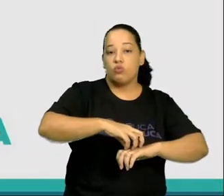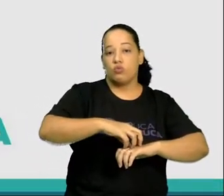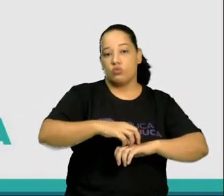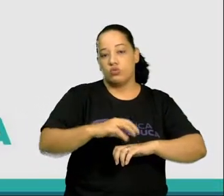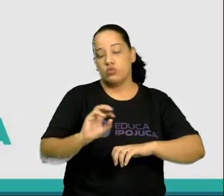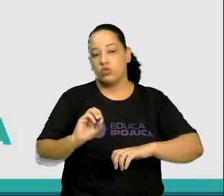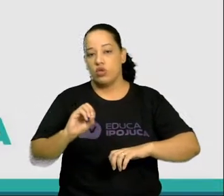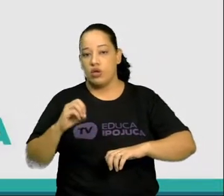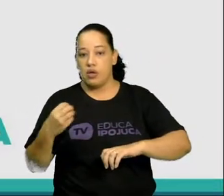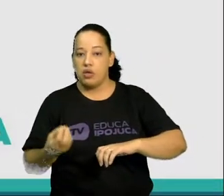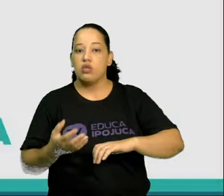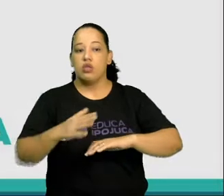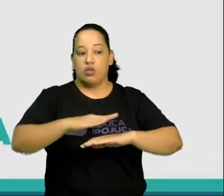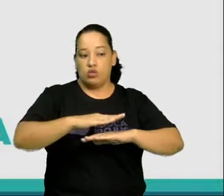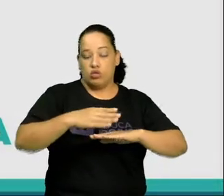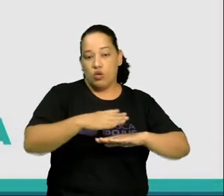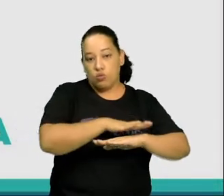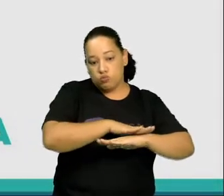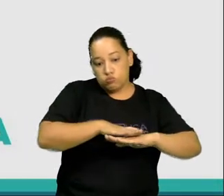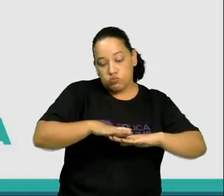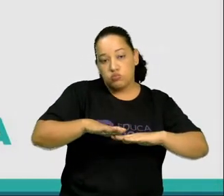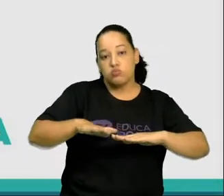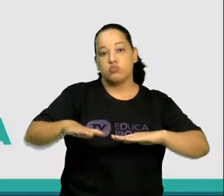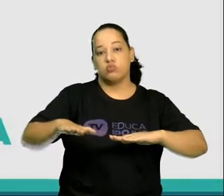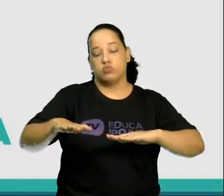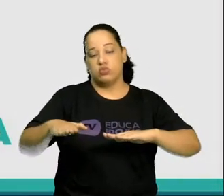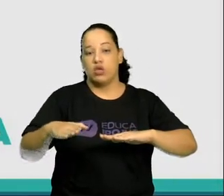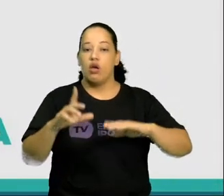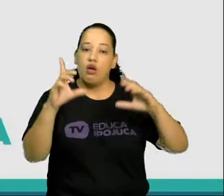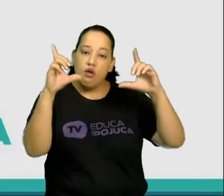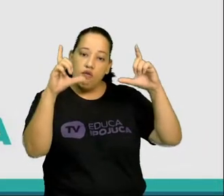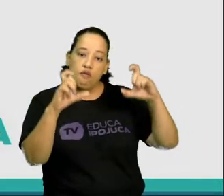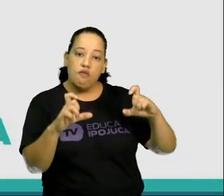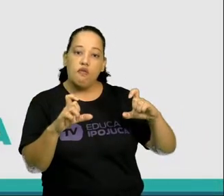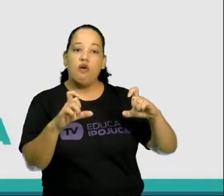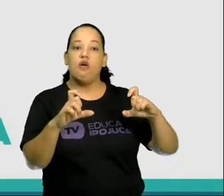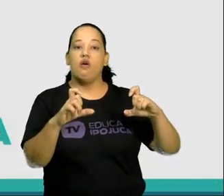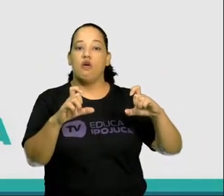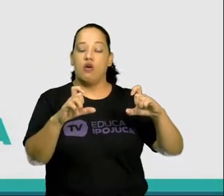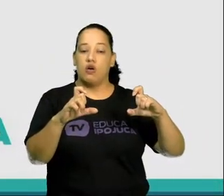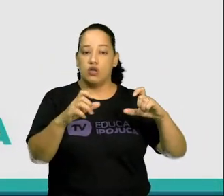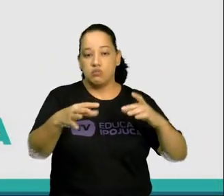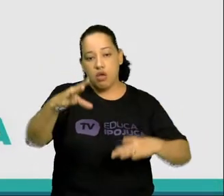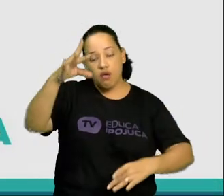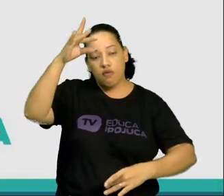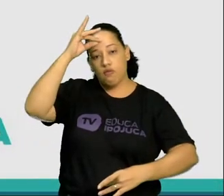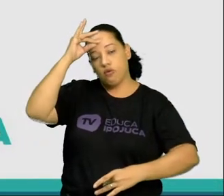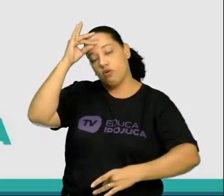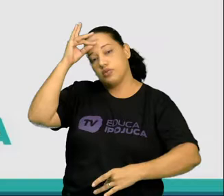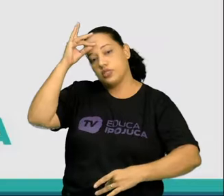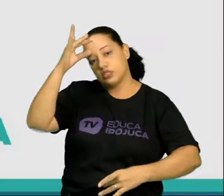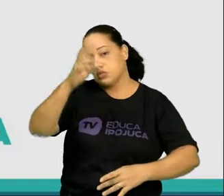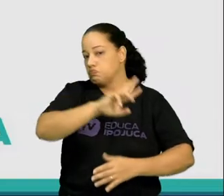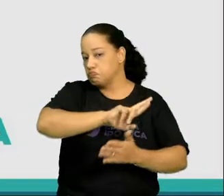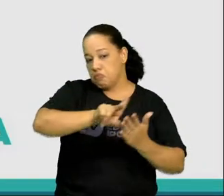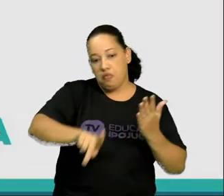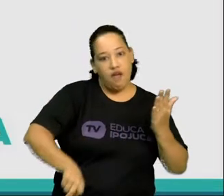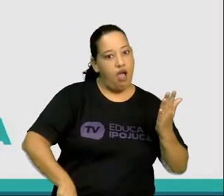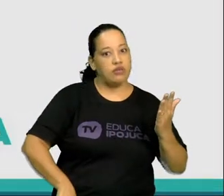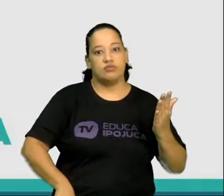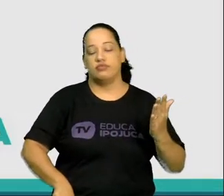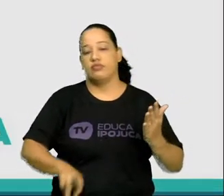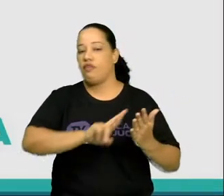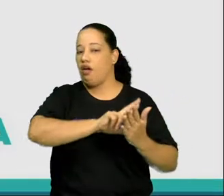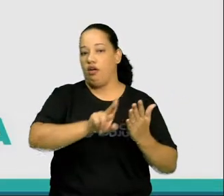baixo relevo, fotografia, performance, etc. São